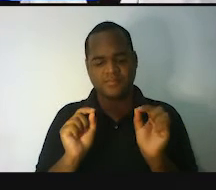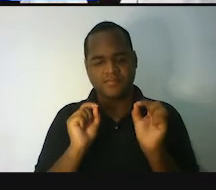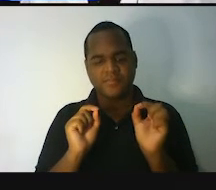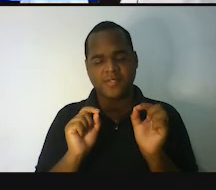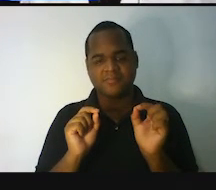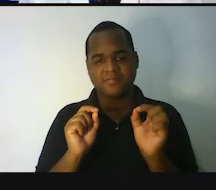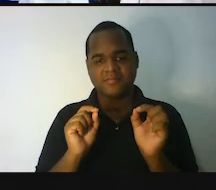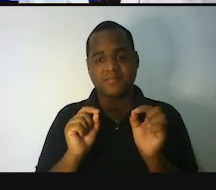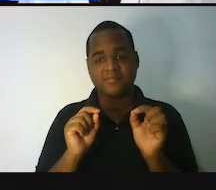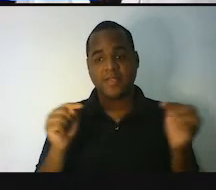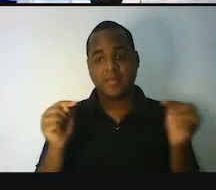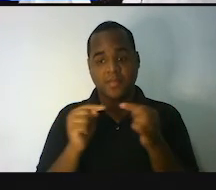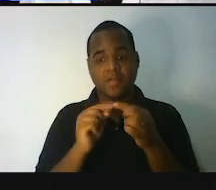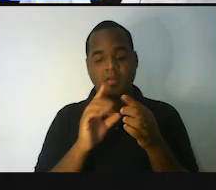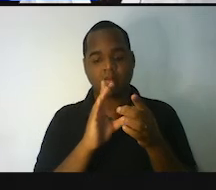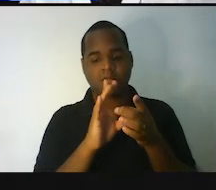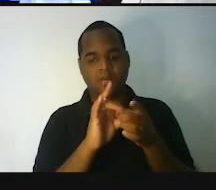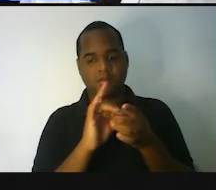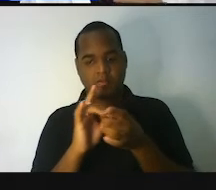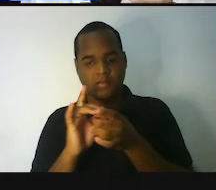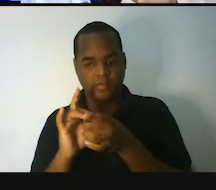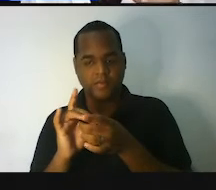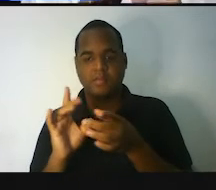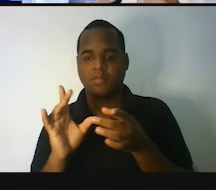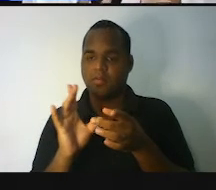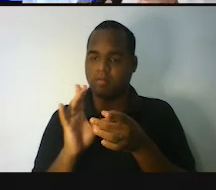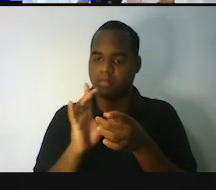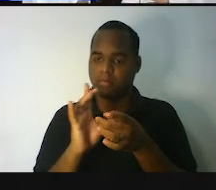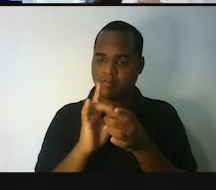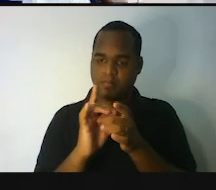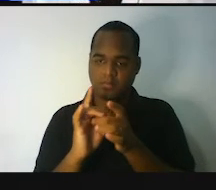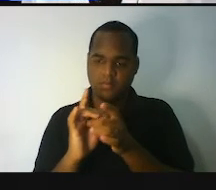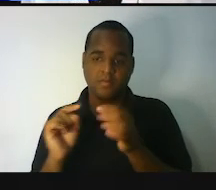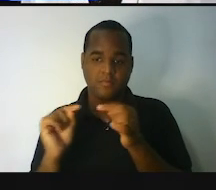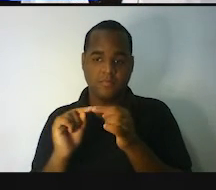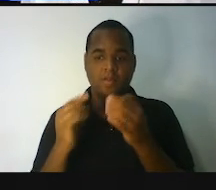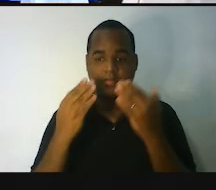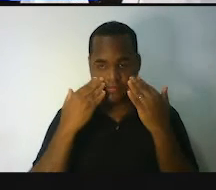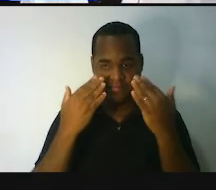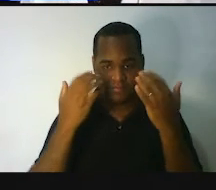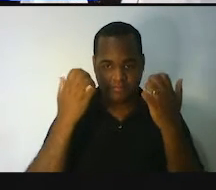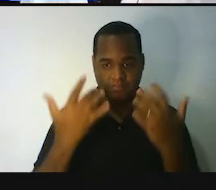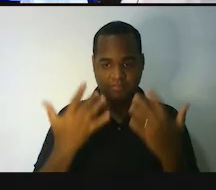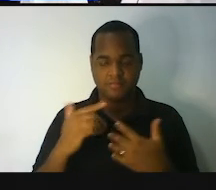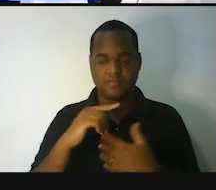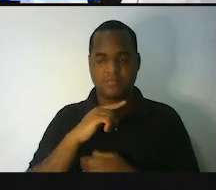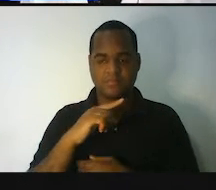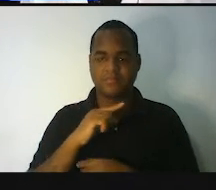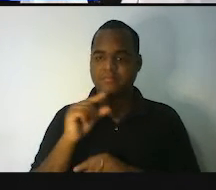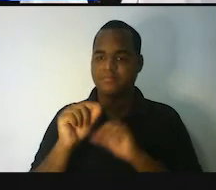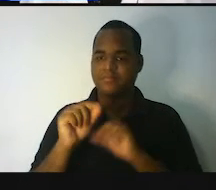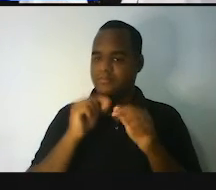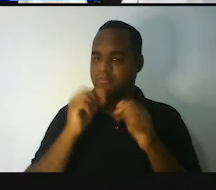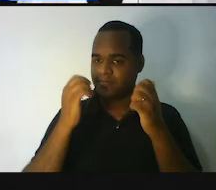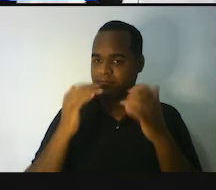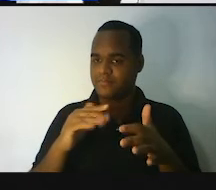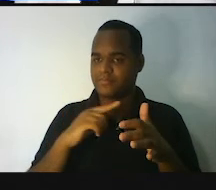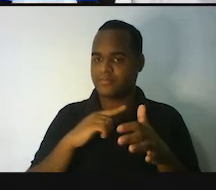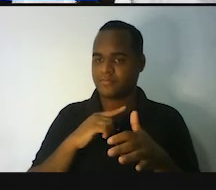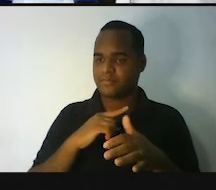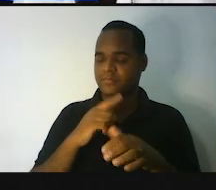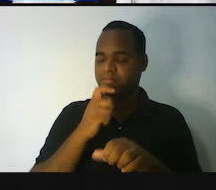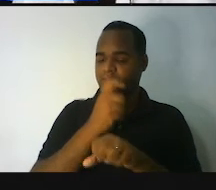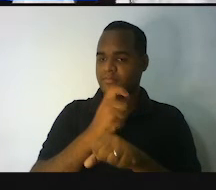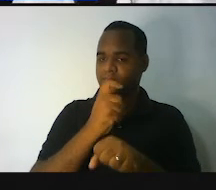ele está associado, ele tem uma representação em qual